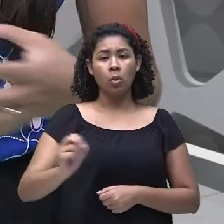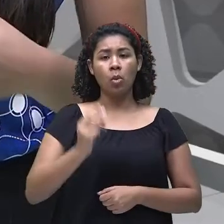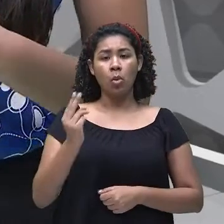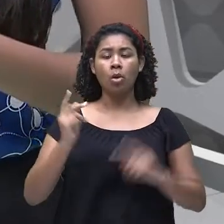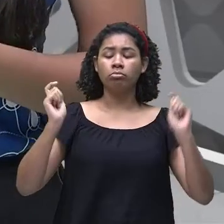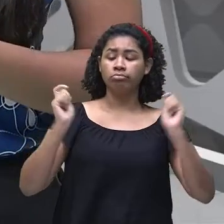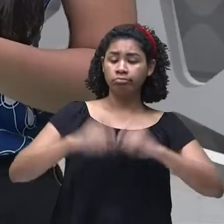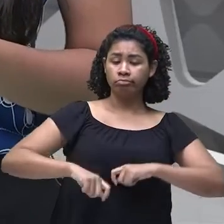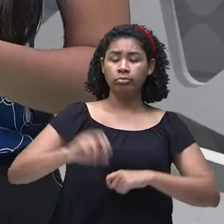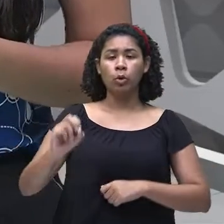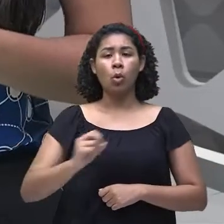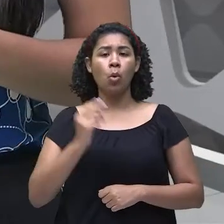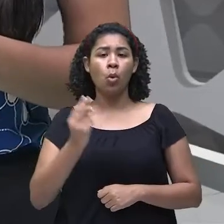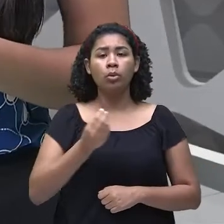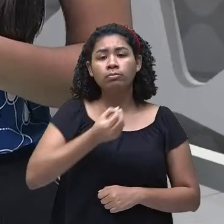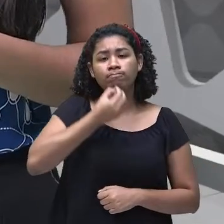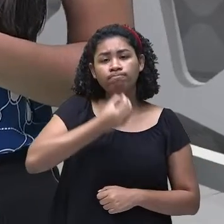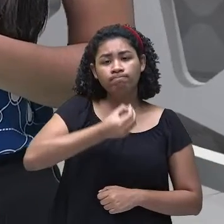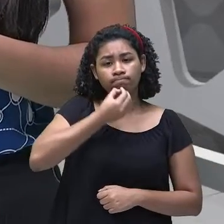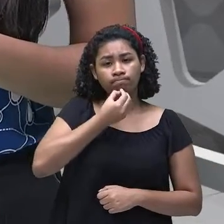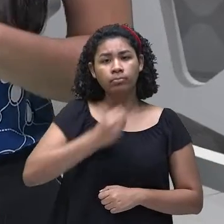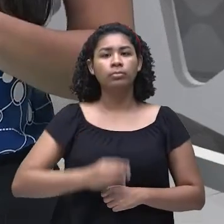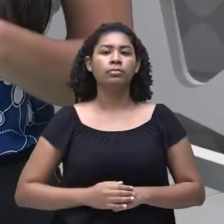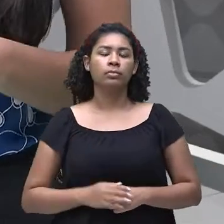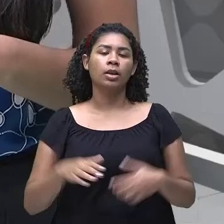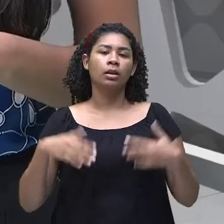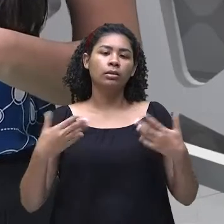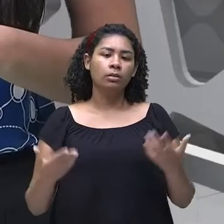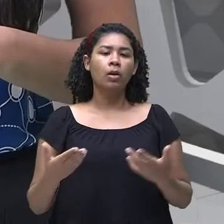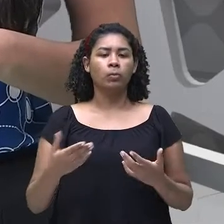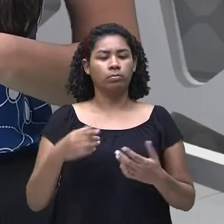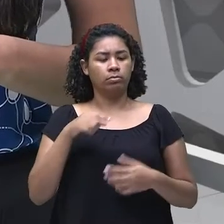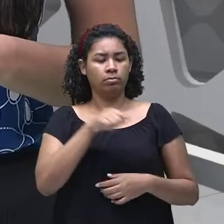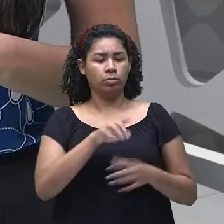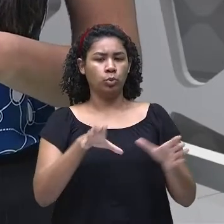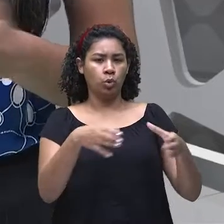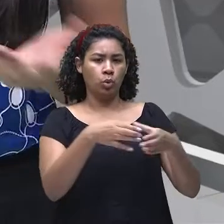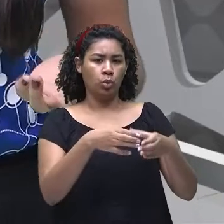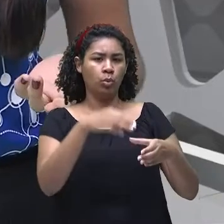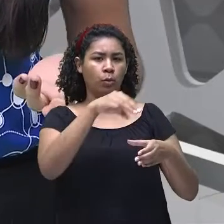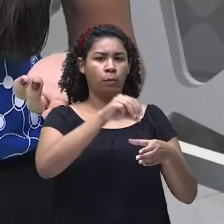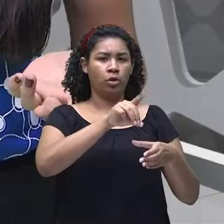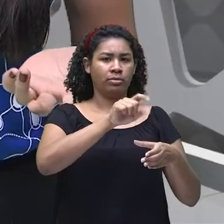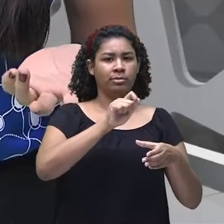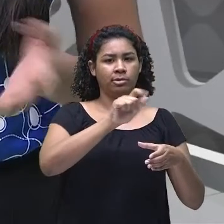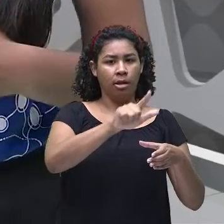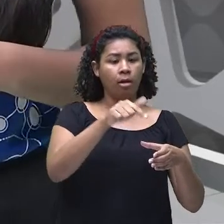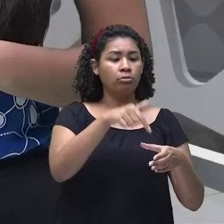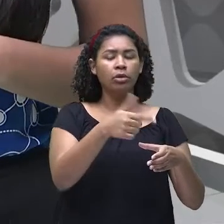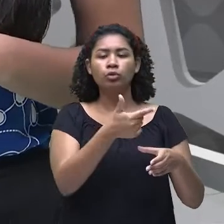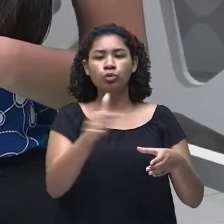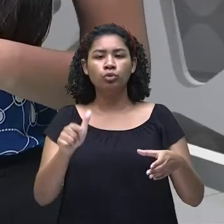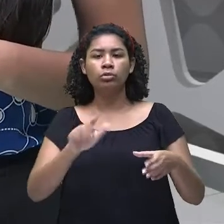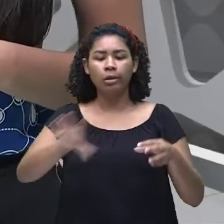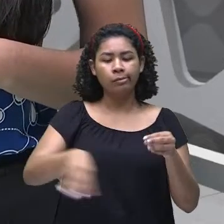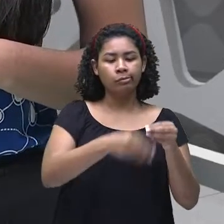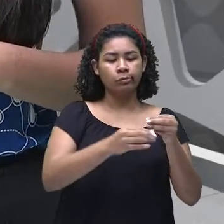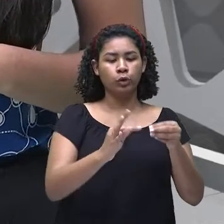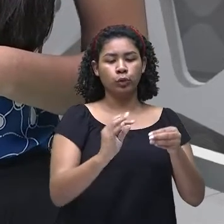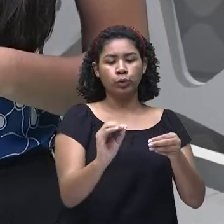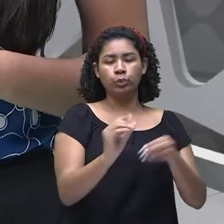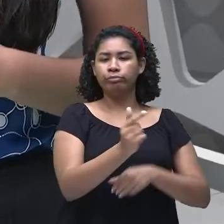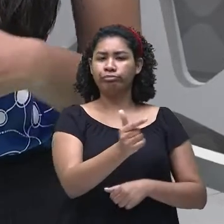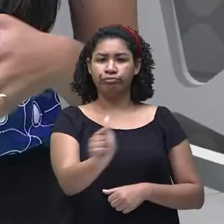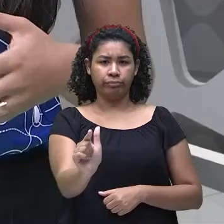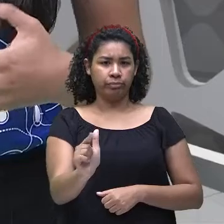possibilidade, né? E eles não vêm acompanhados com o to, como os outros verbos. E também